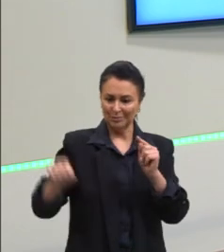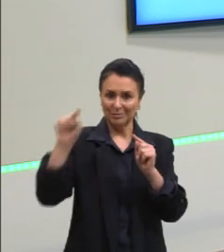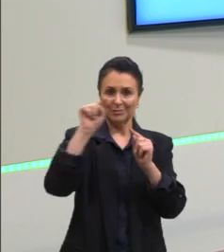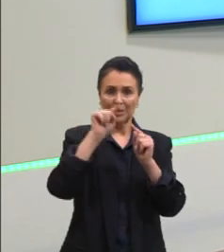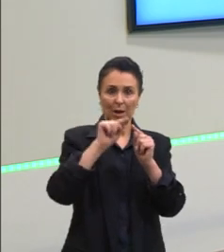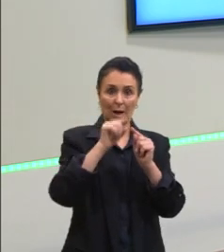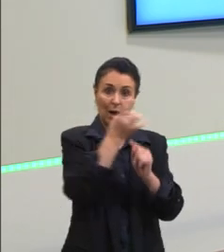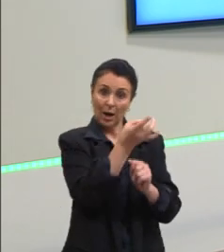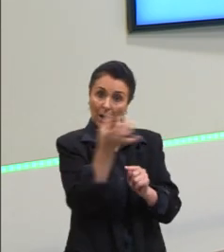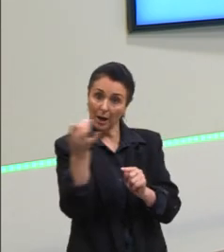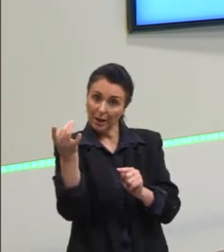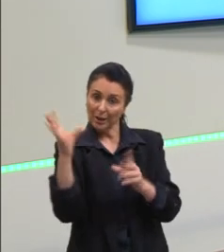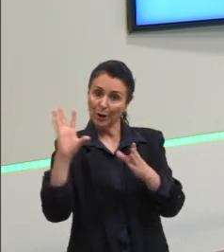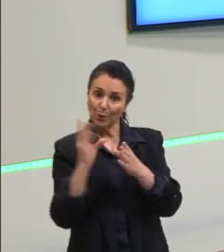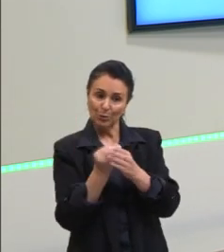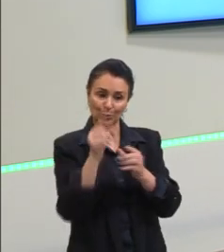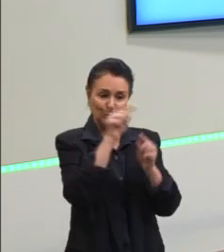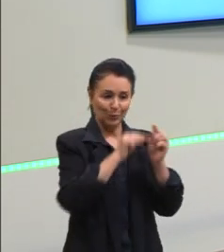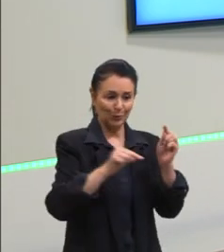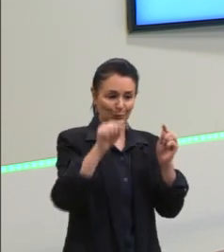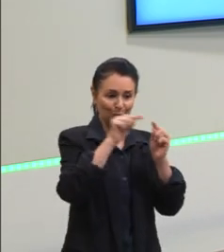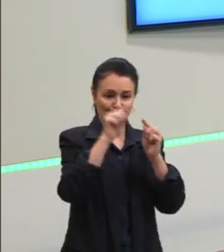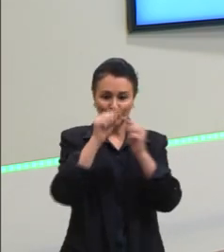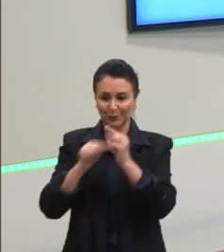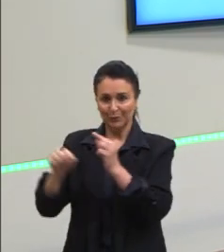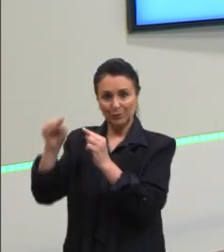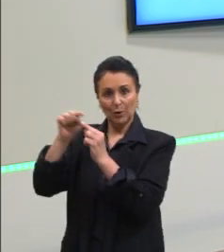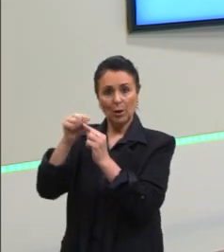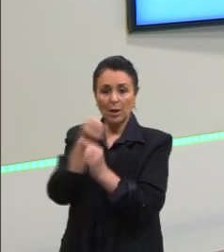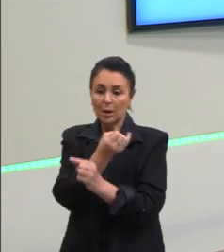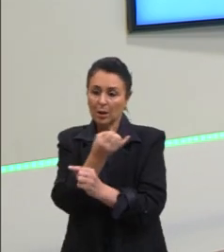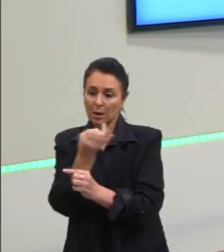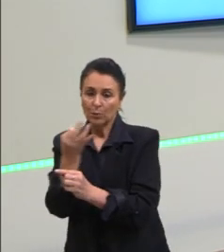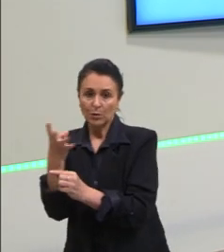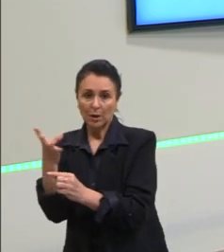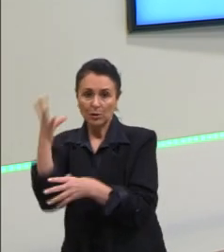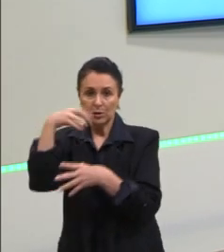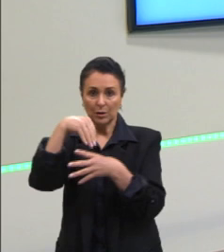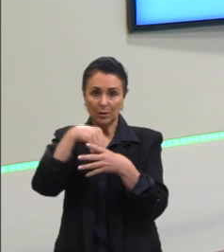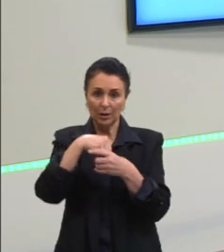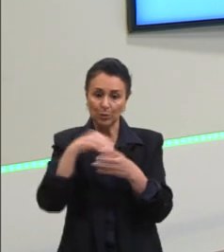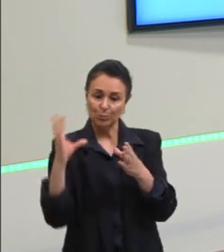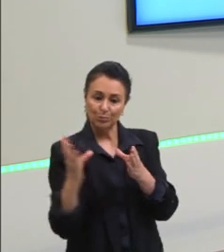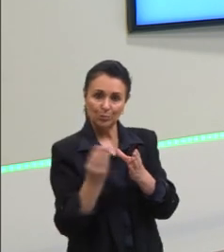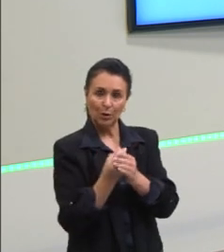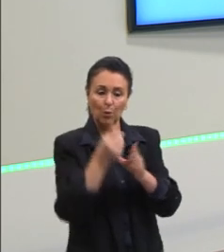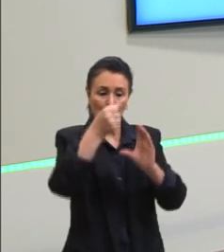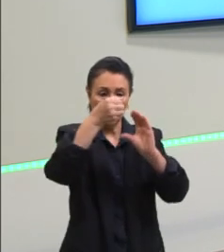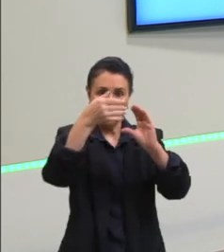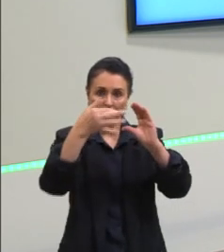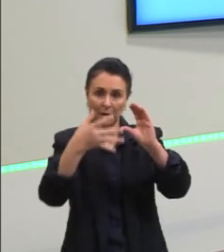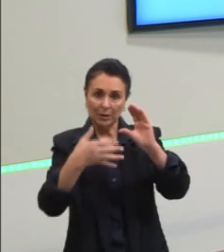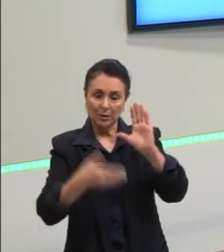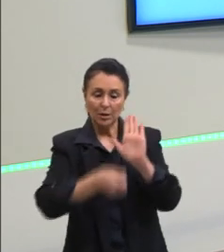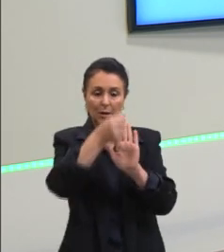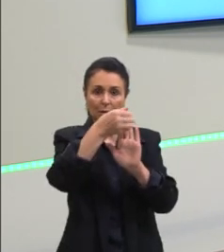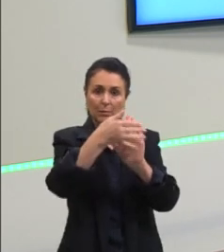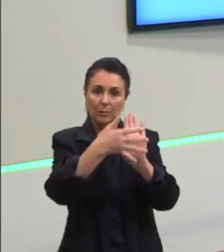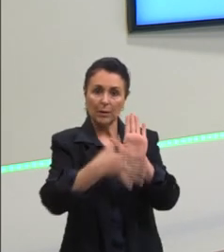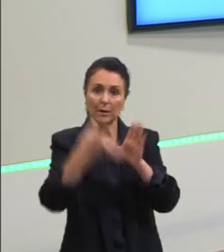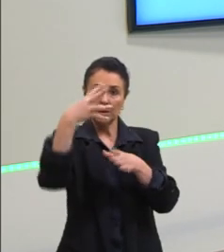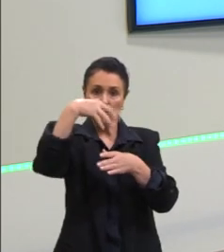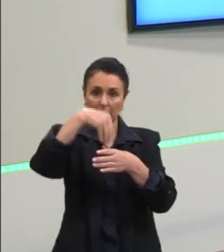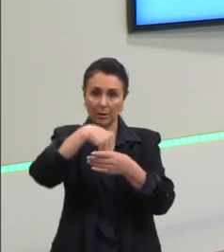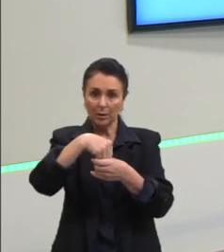cada conjunto estabelecer a quantidade. Então, mesmo, cada... esse grupo de pessoas, cada... uma característica que o define dentro do...